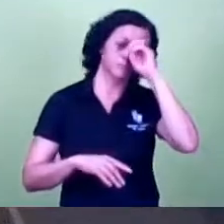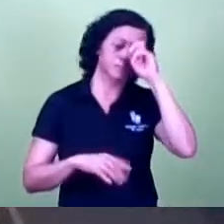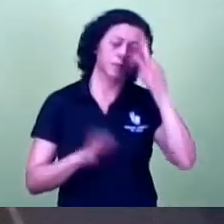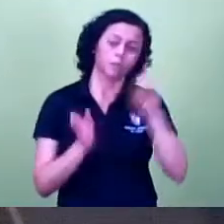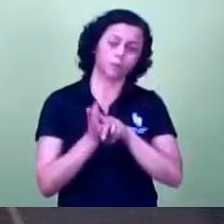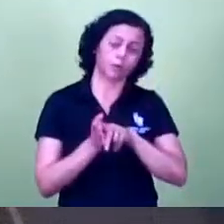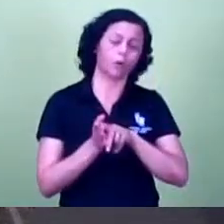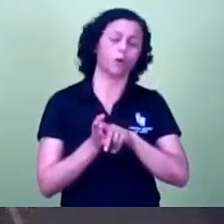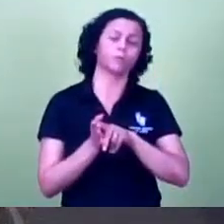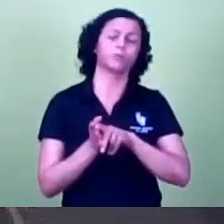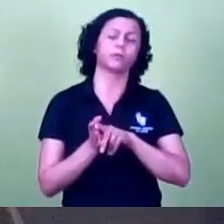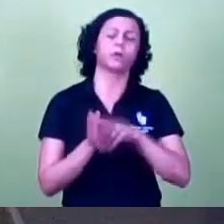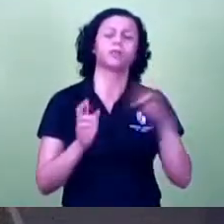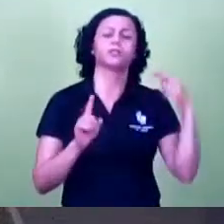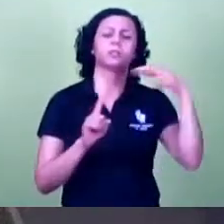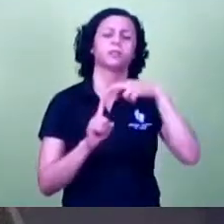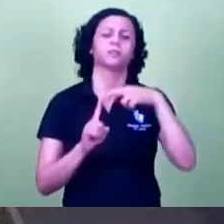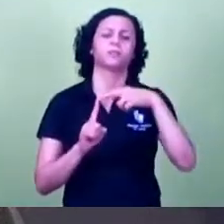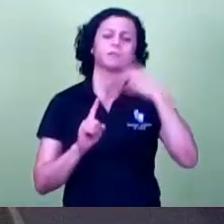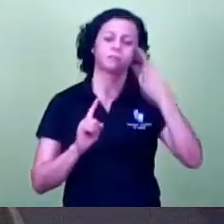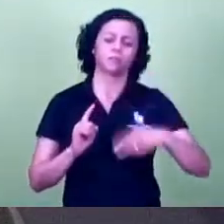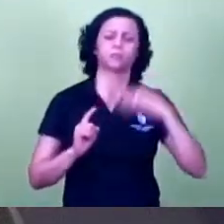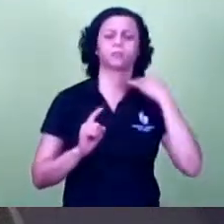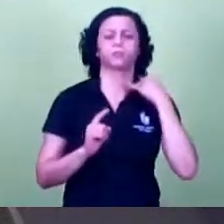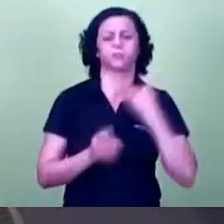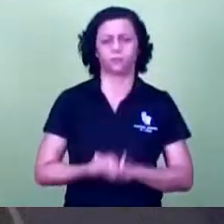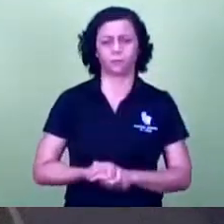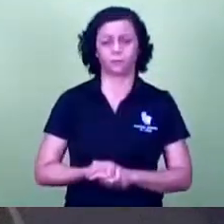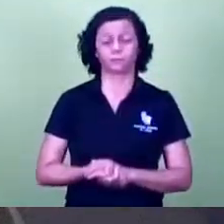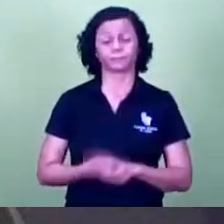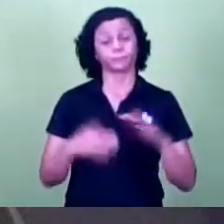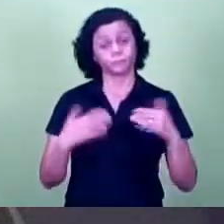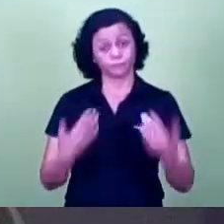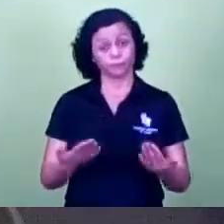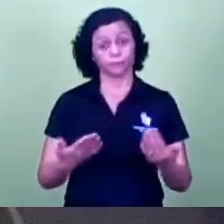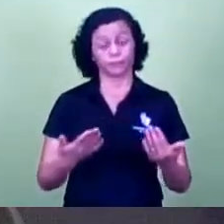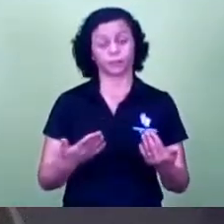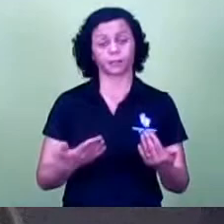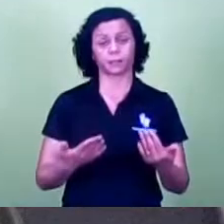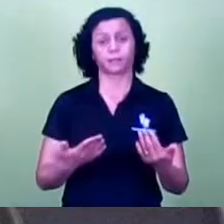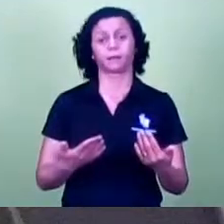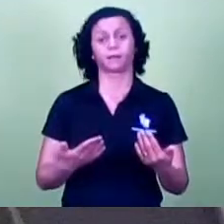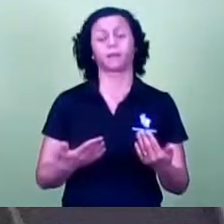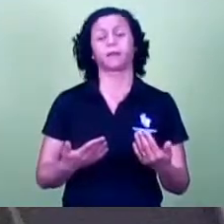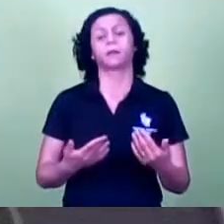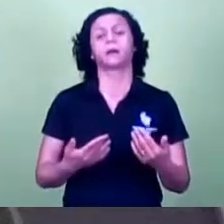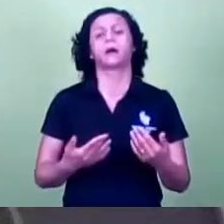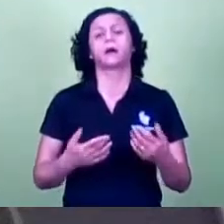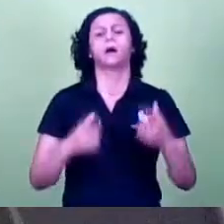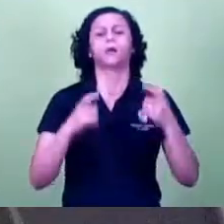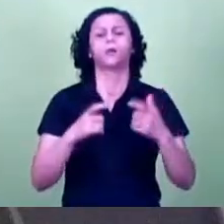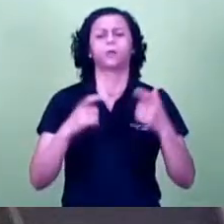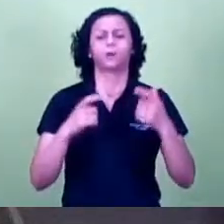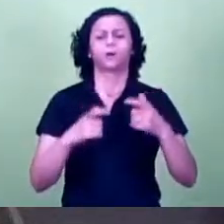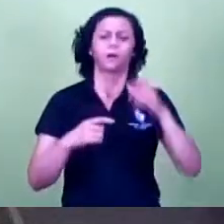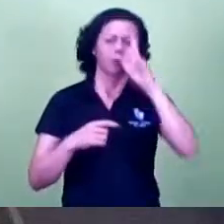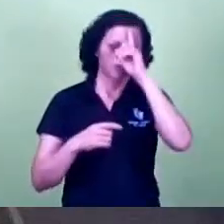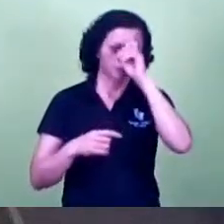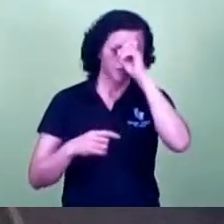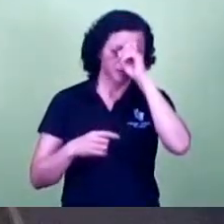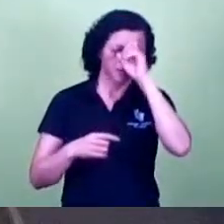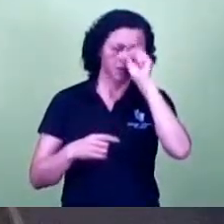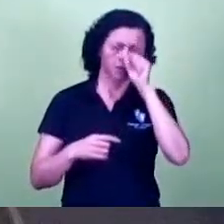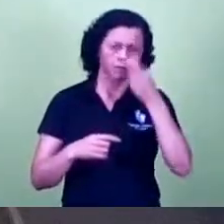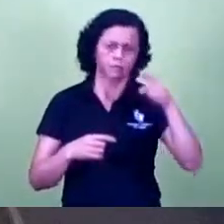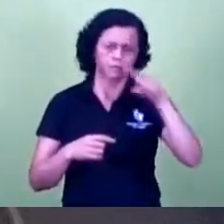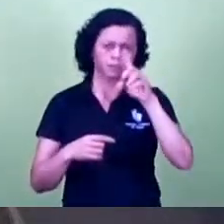maternidade administra Santa Luzia tem um hospital maternidade o São Vicente a UPA Norte e a UPA de São